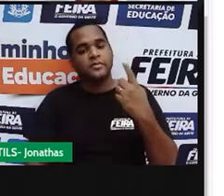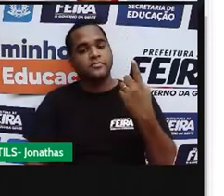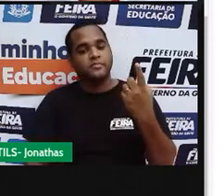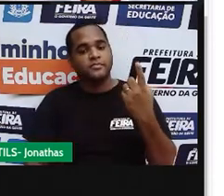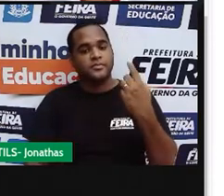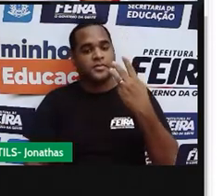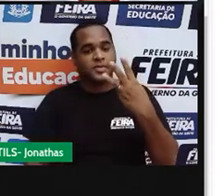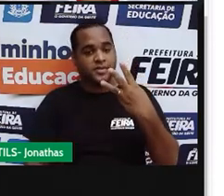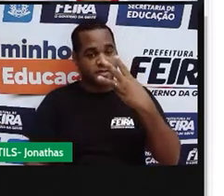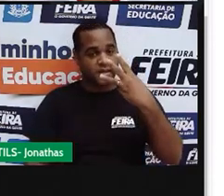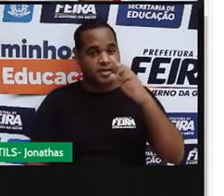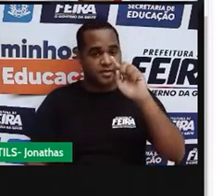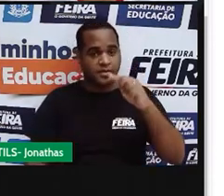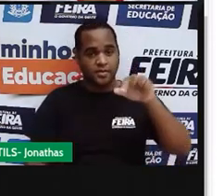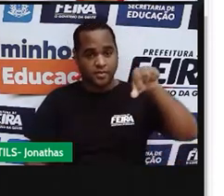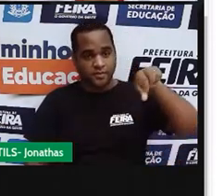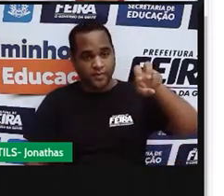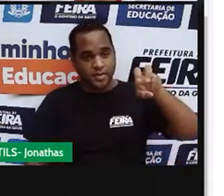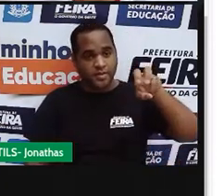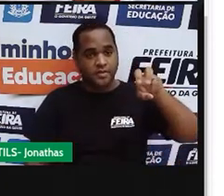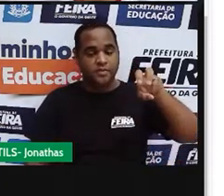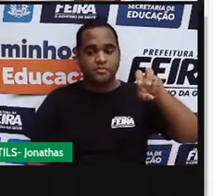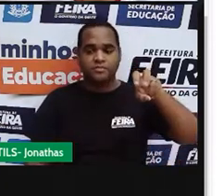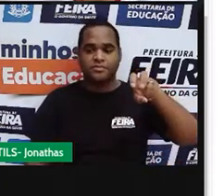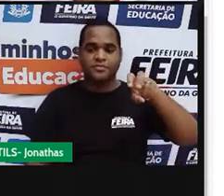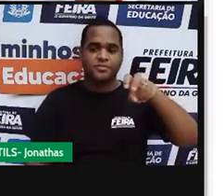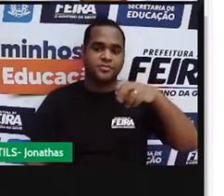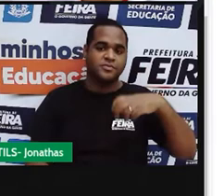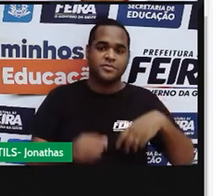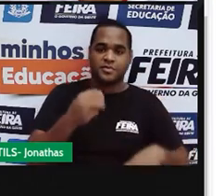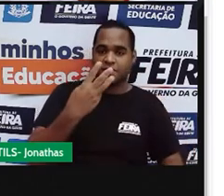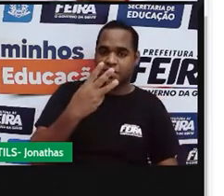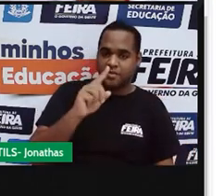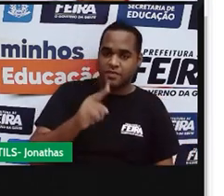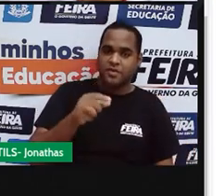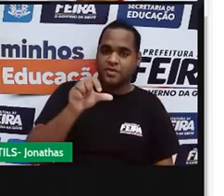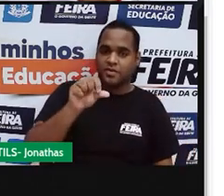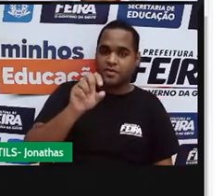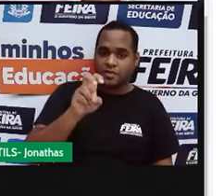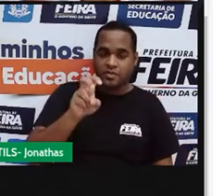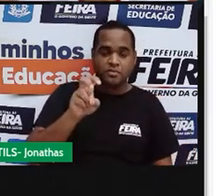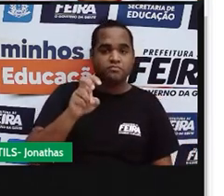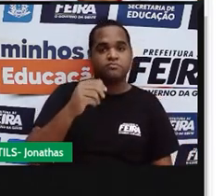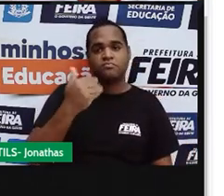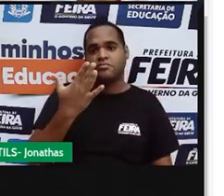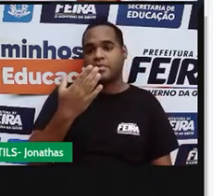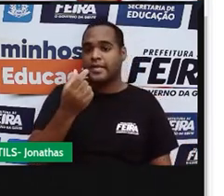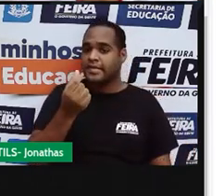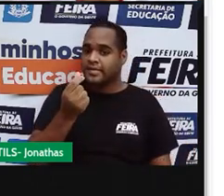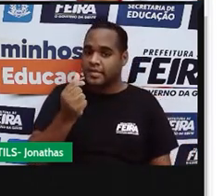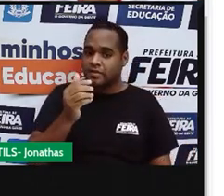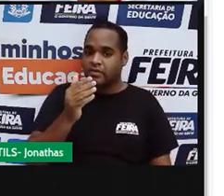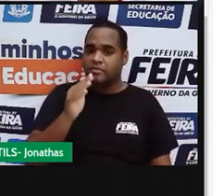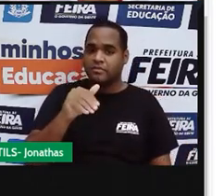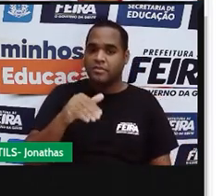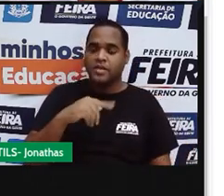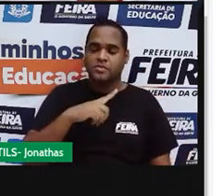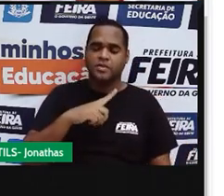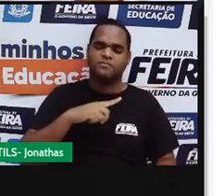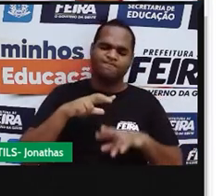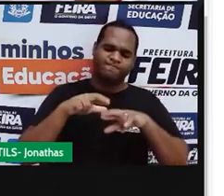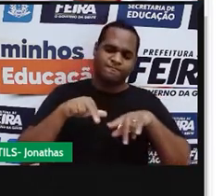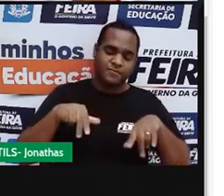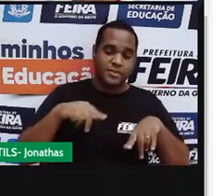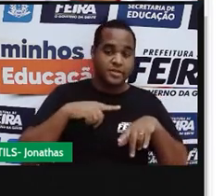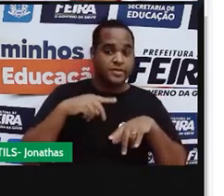3,95 3,95. O preço das coisas no nosso